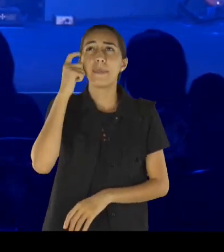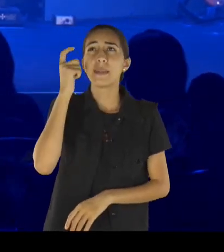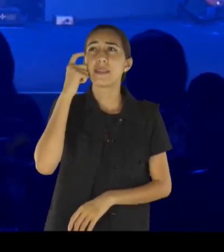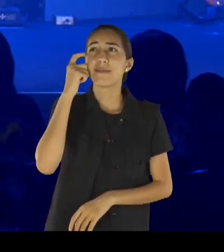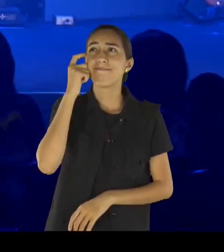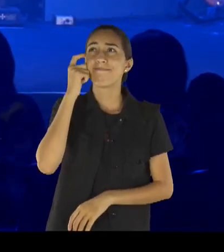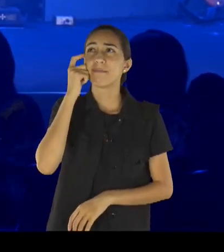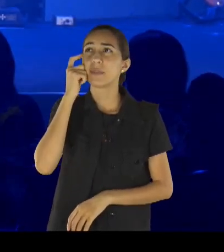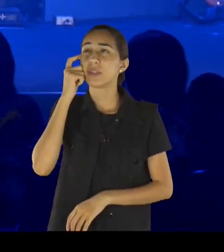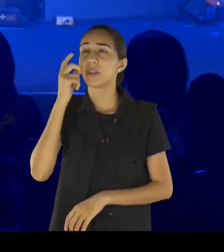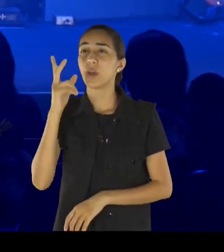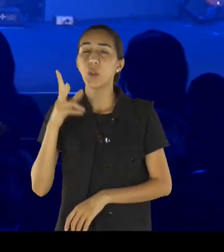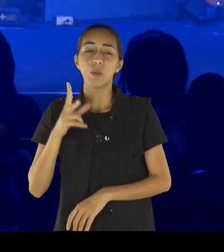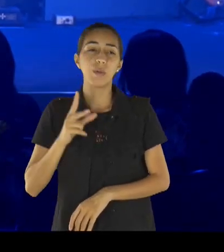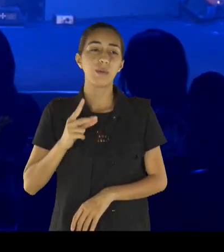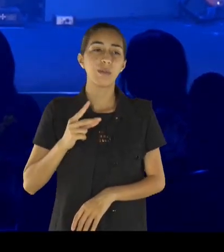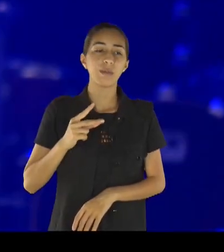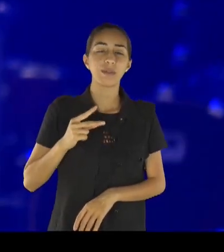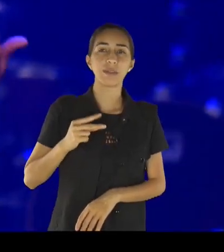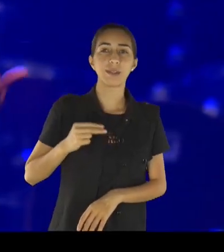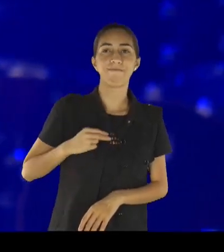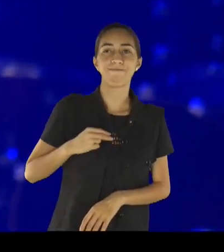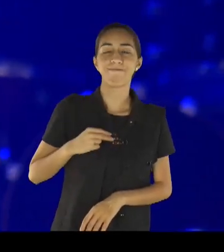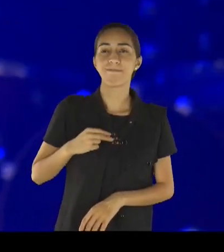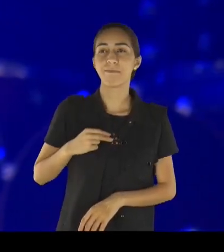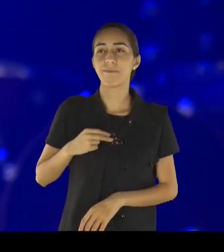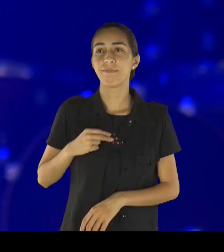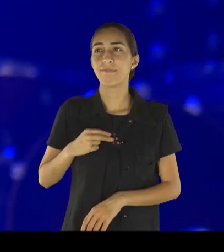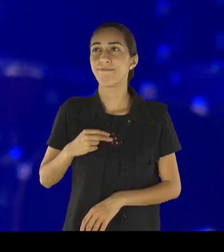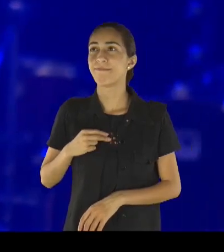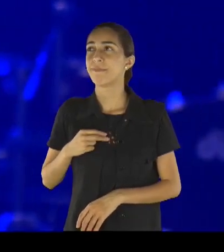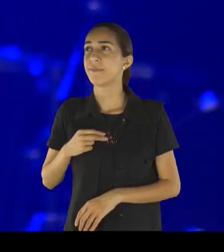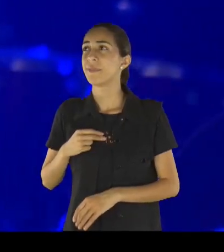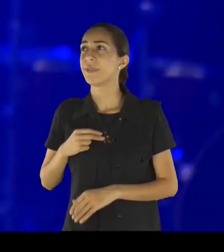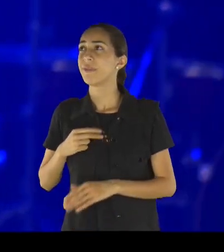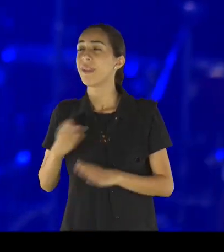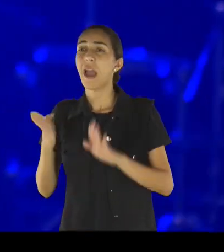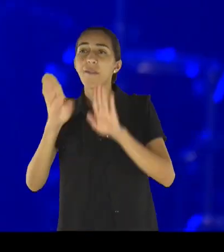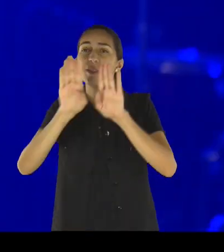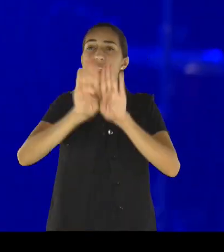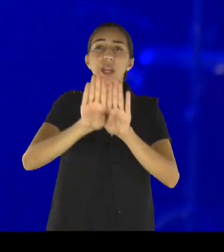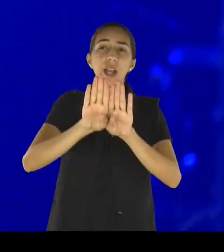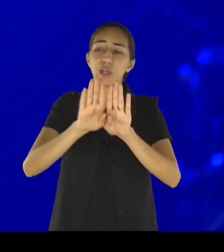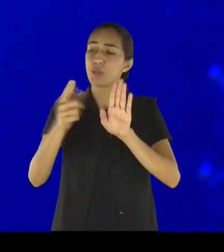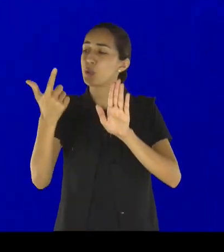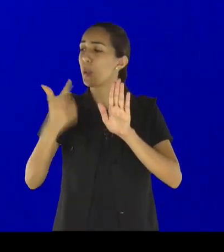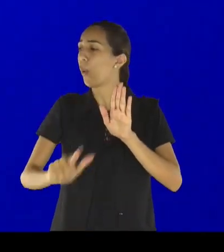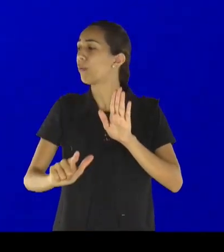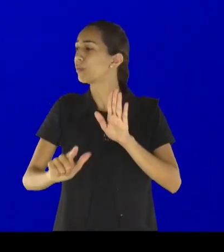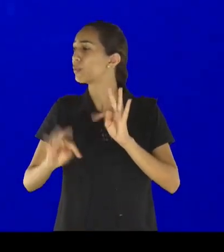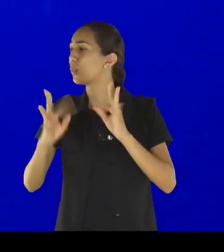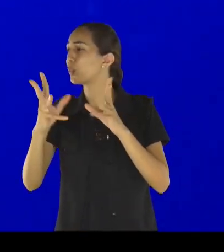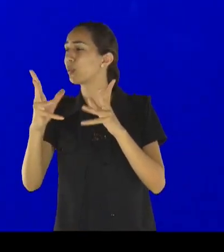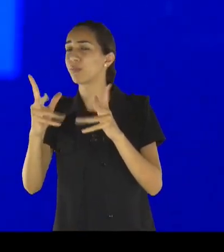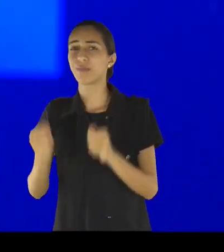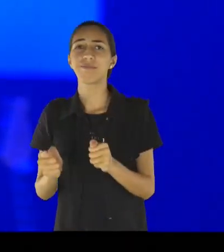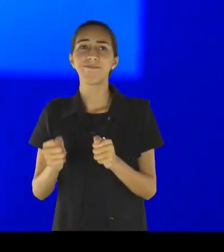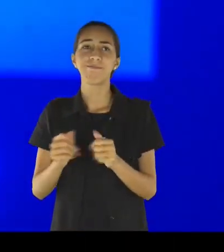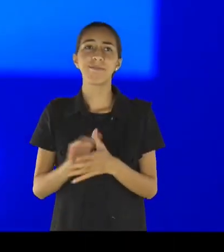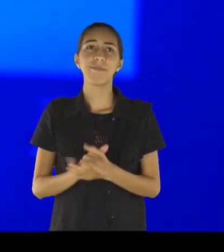privações, nós não esperávamos isso em nenhum momento da nossa vida.